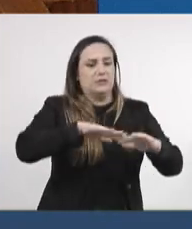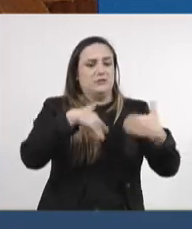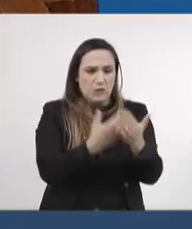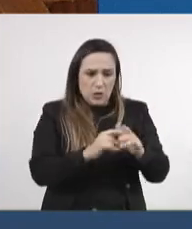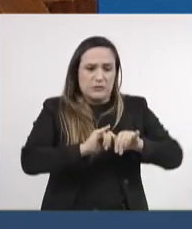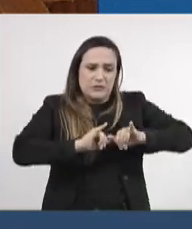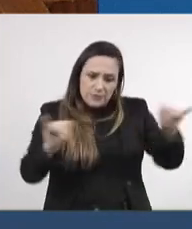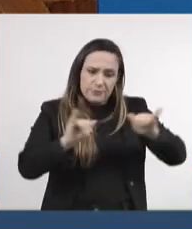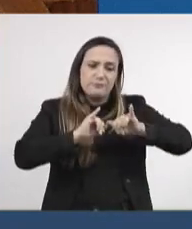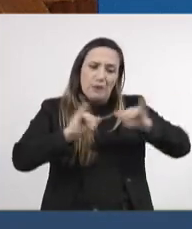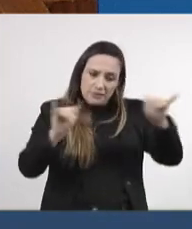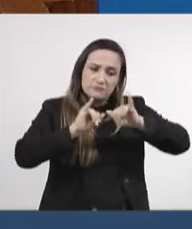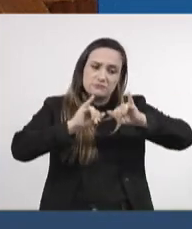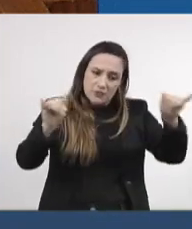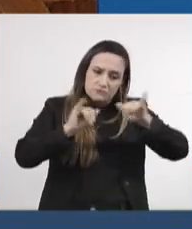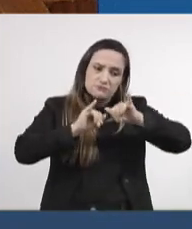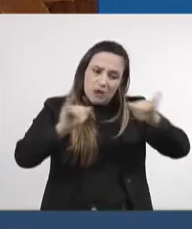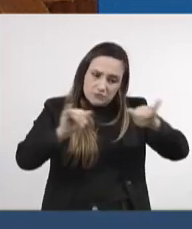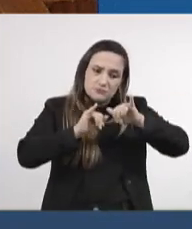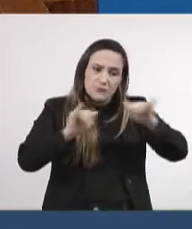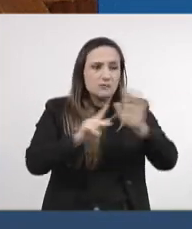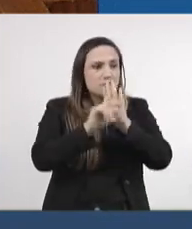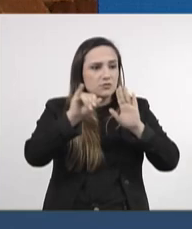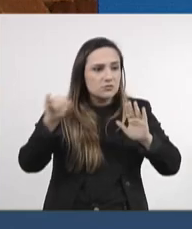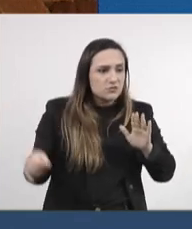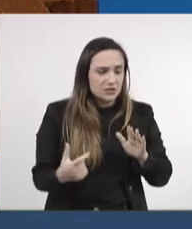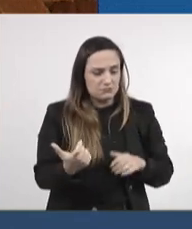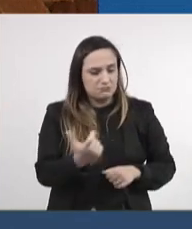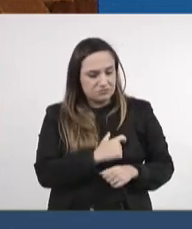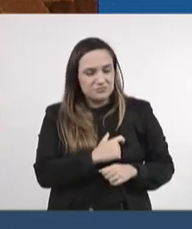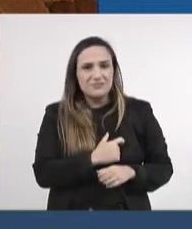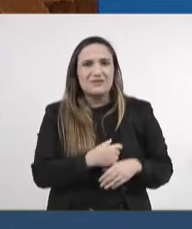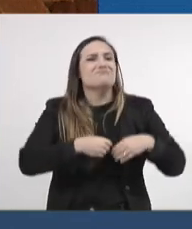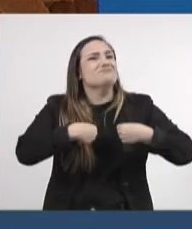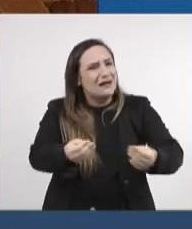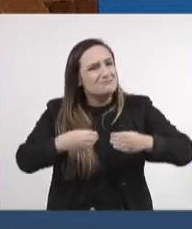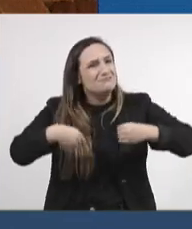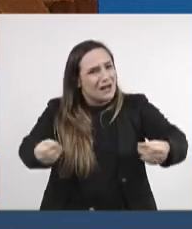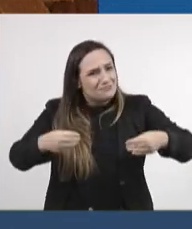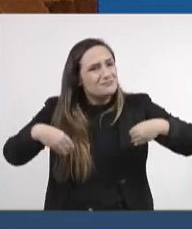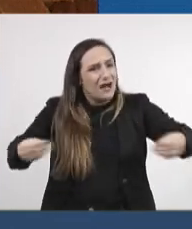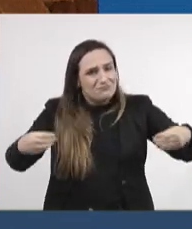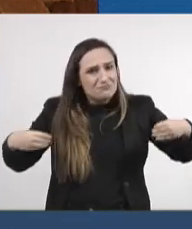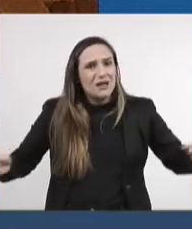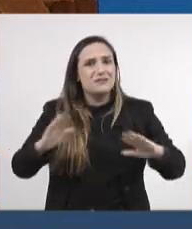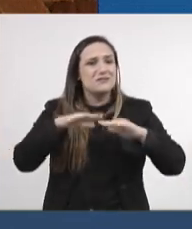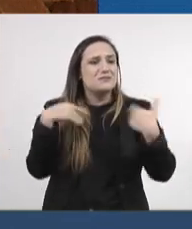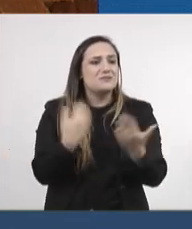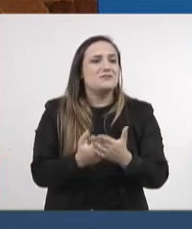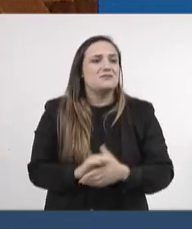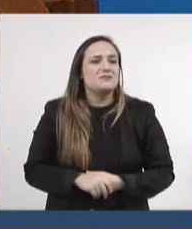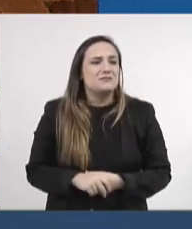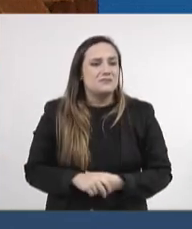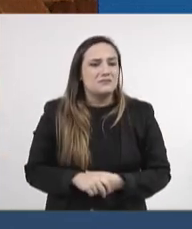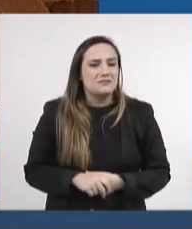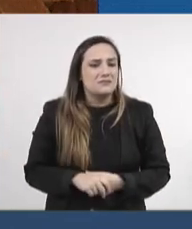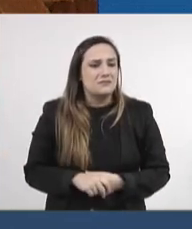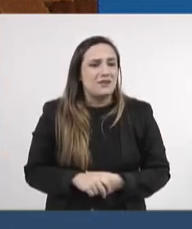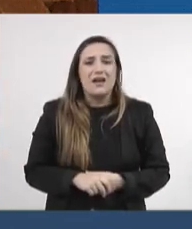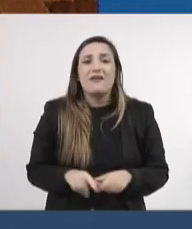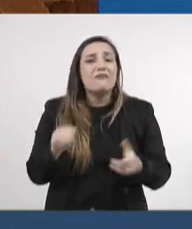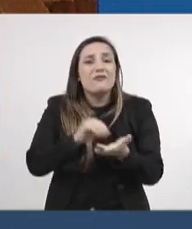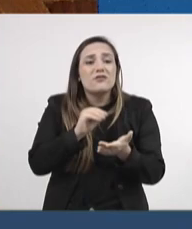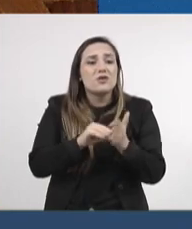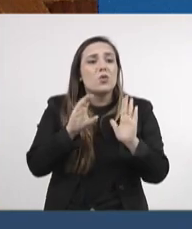campanhas, campanhas, projetos, botões. Você leva tanta coisa para as escolas públicas que está faltando para eles o